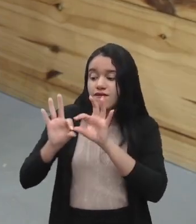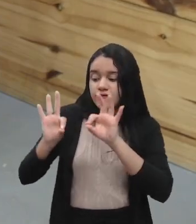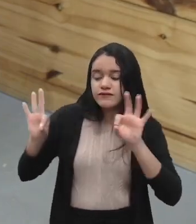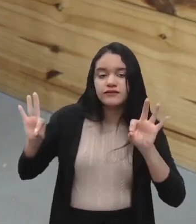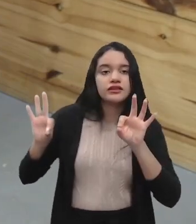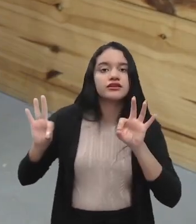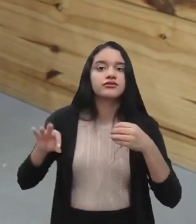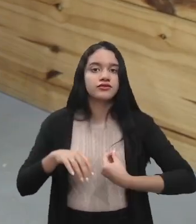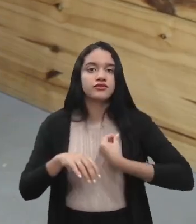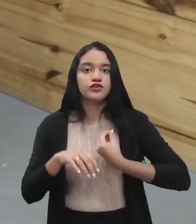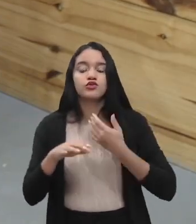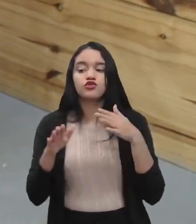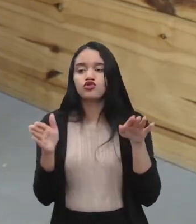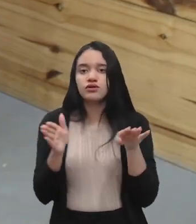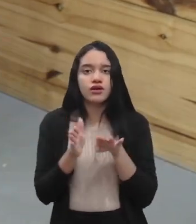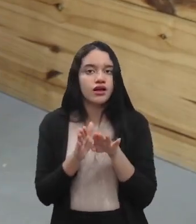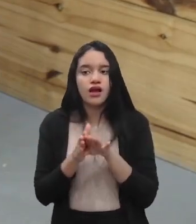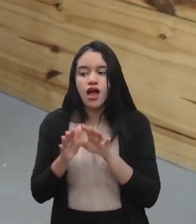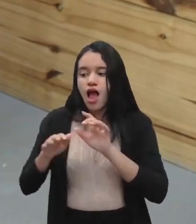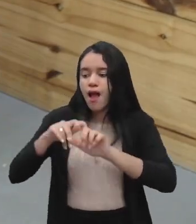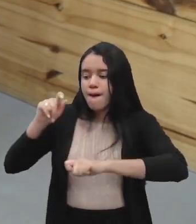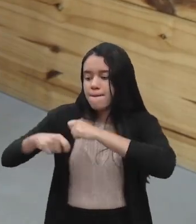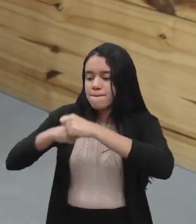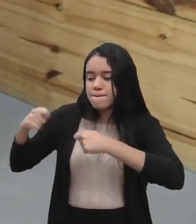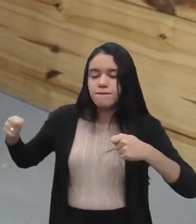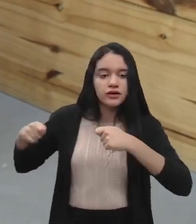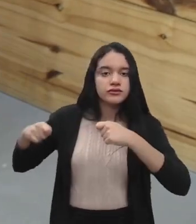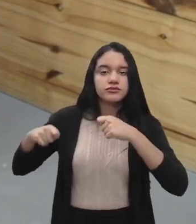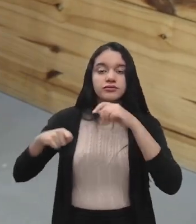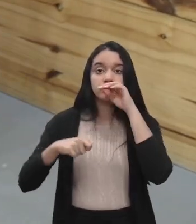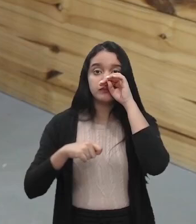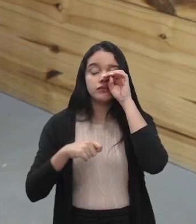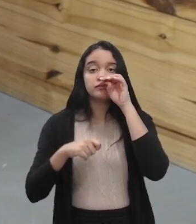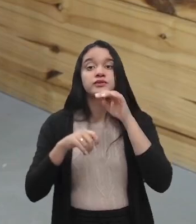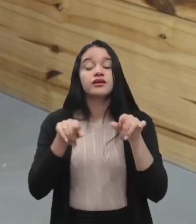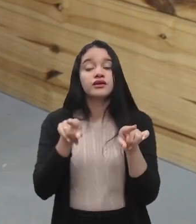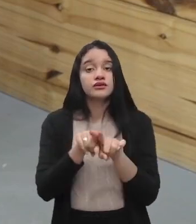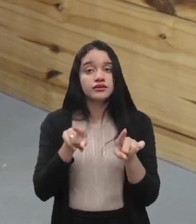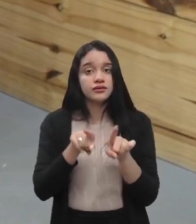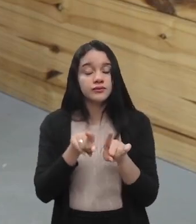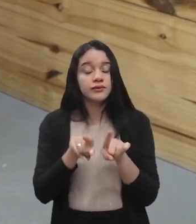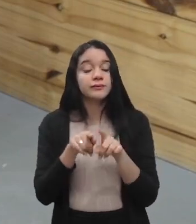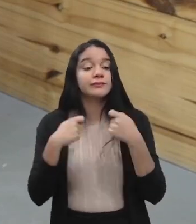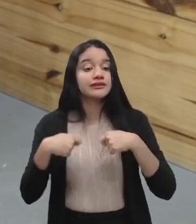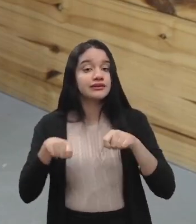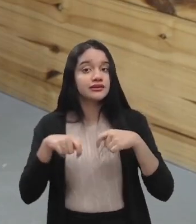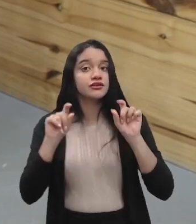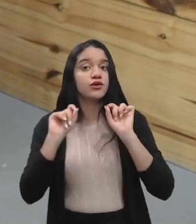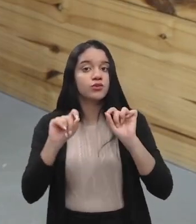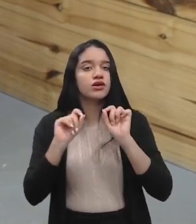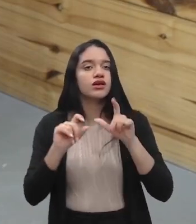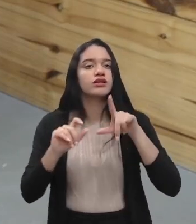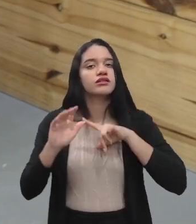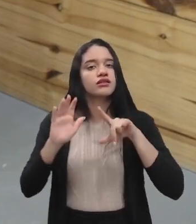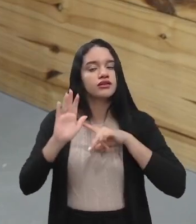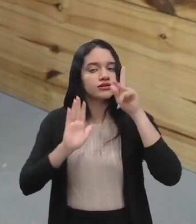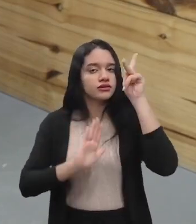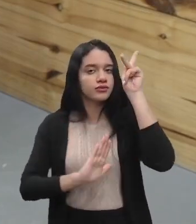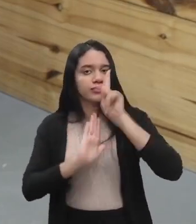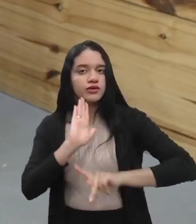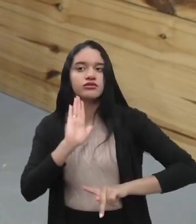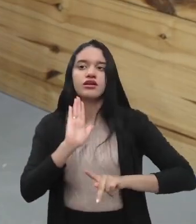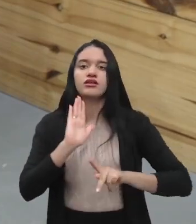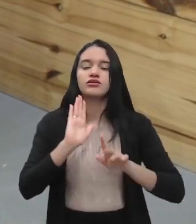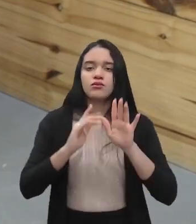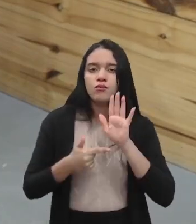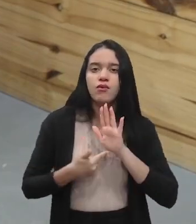não é assim, eu vou chegar e vou amarrar essa corda ou esse cabo de aço, não. A gente também precisa ter um projeto mostrando